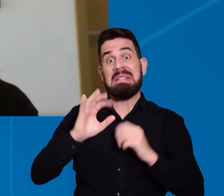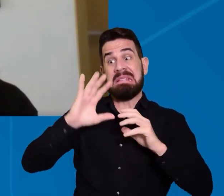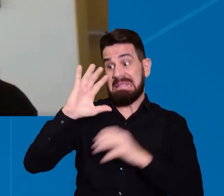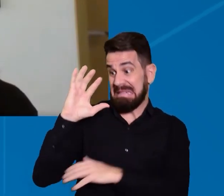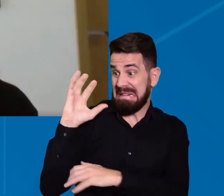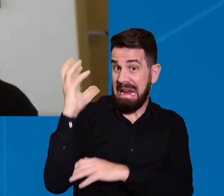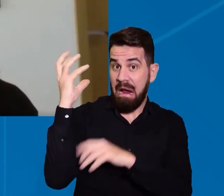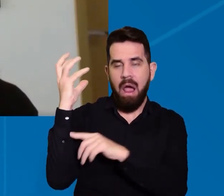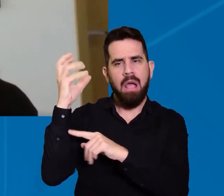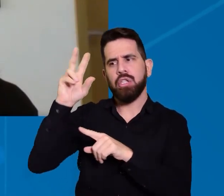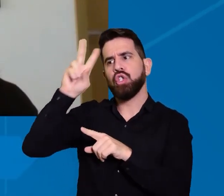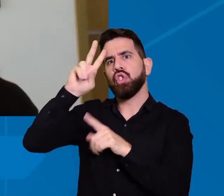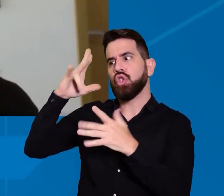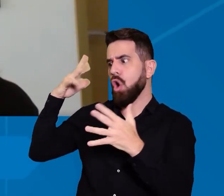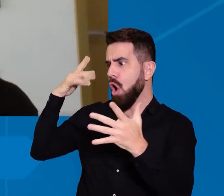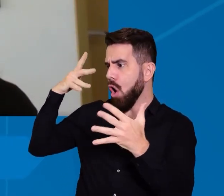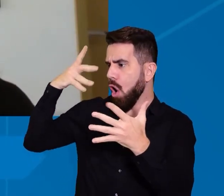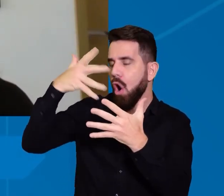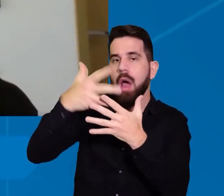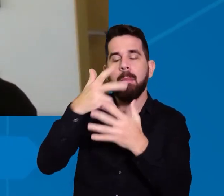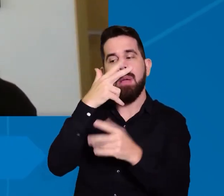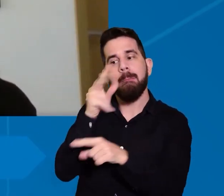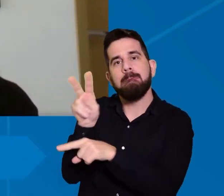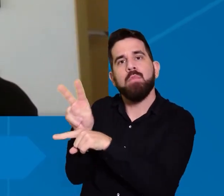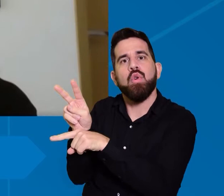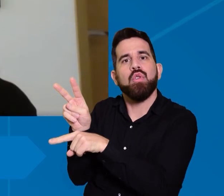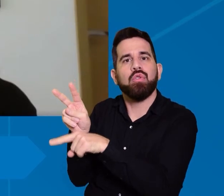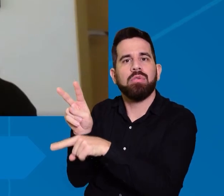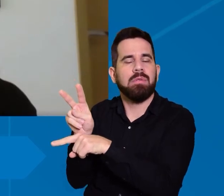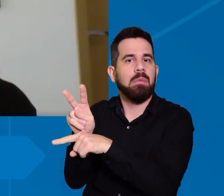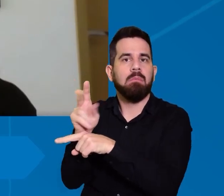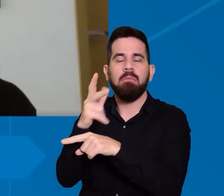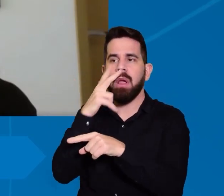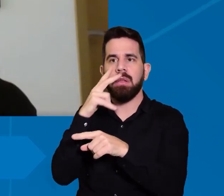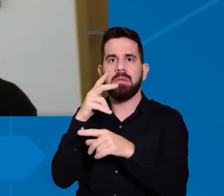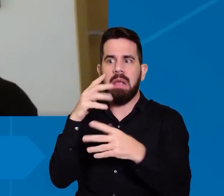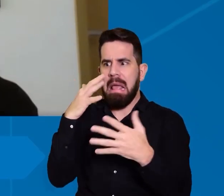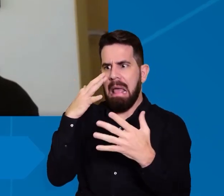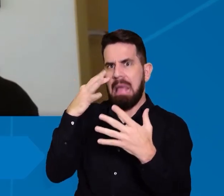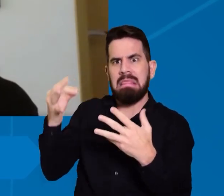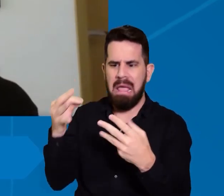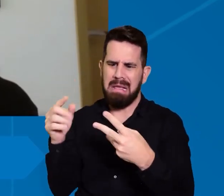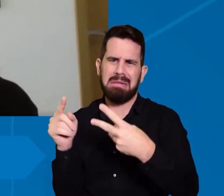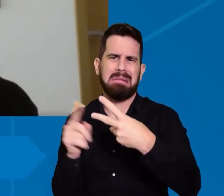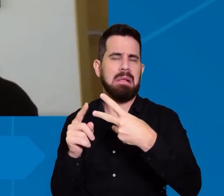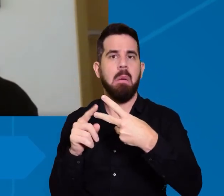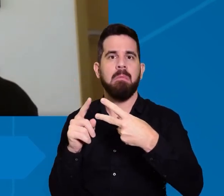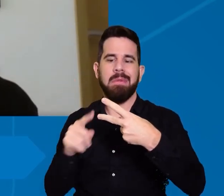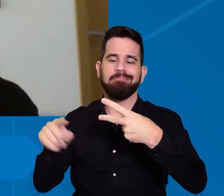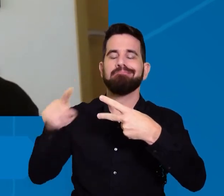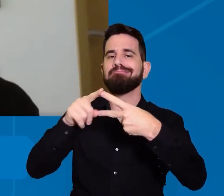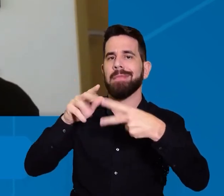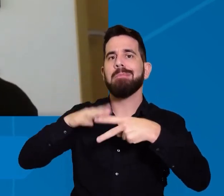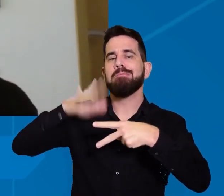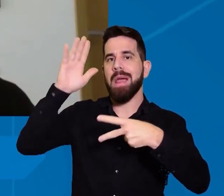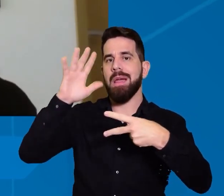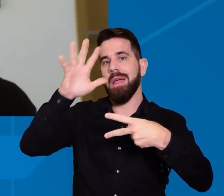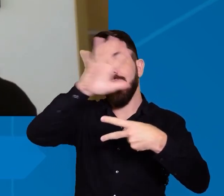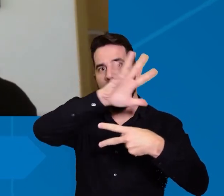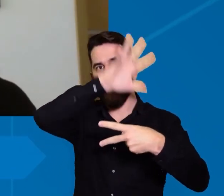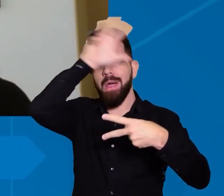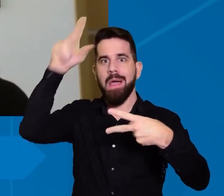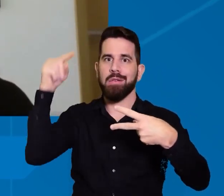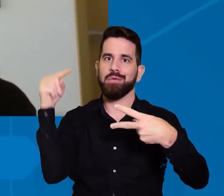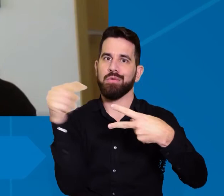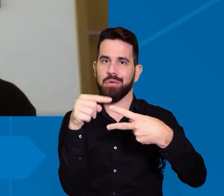ele tem pouca visibilidade comparado por exemplo a Amazônia só que ninguém a maioria